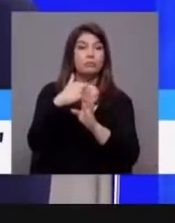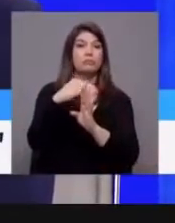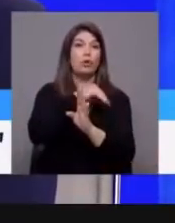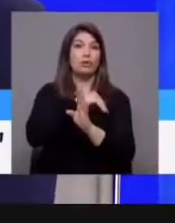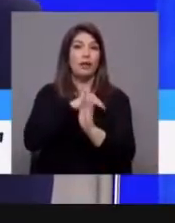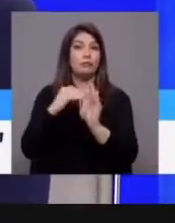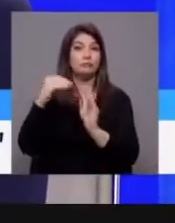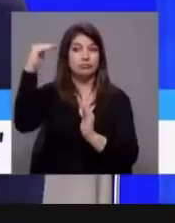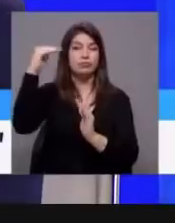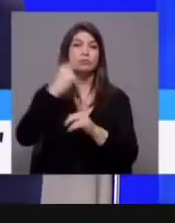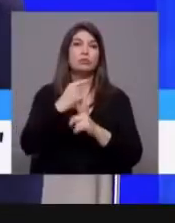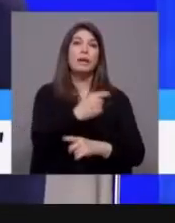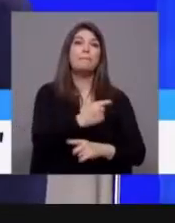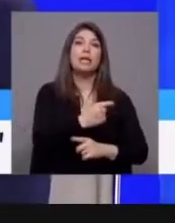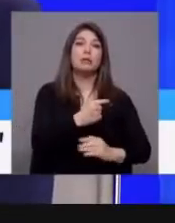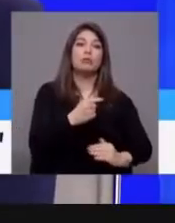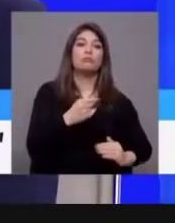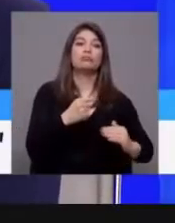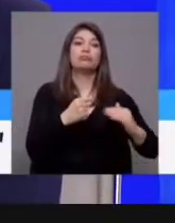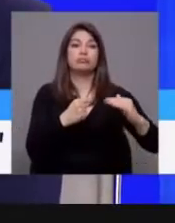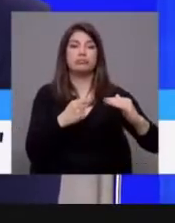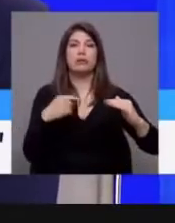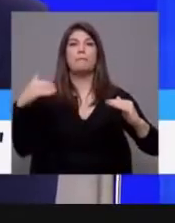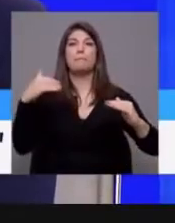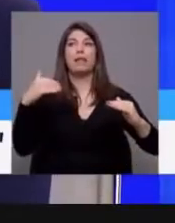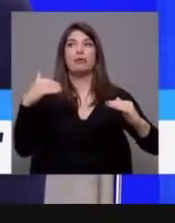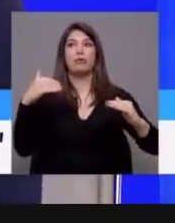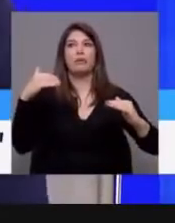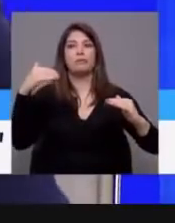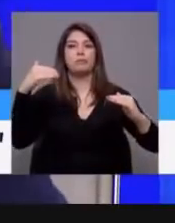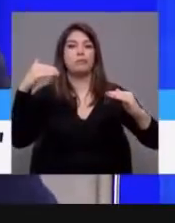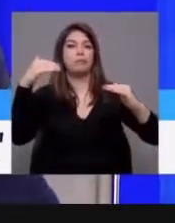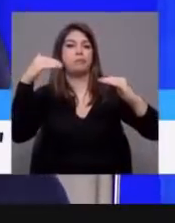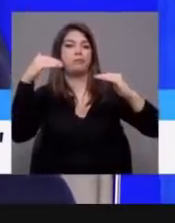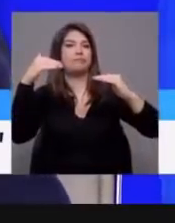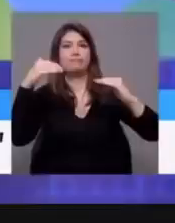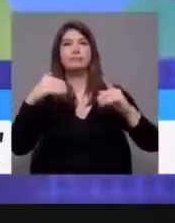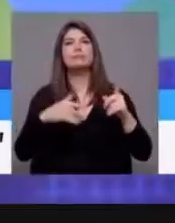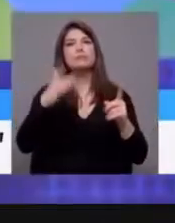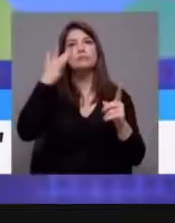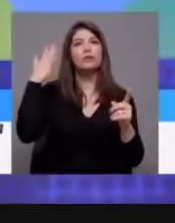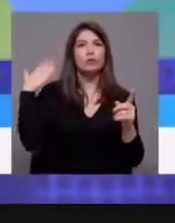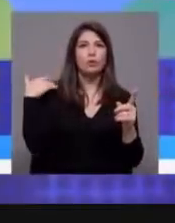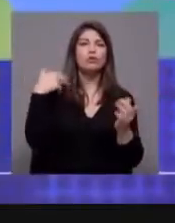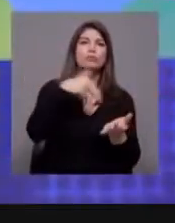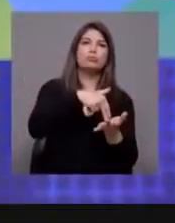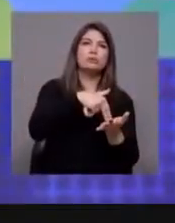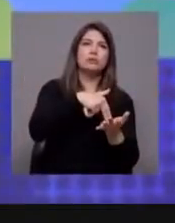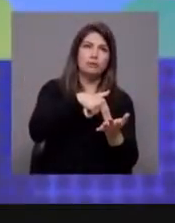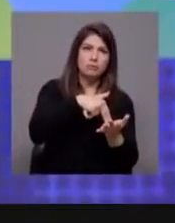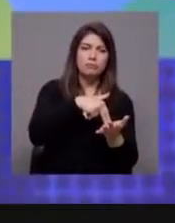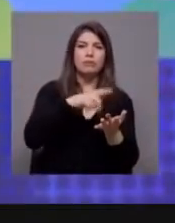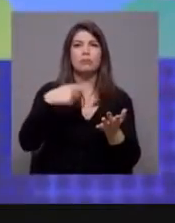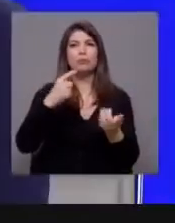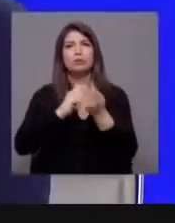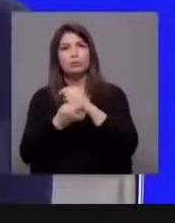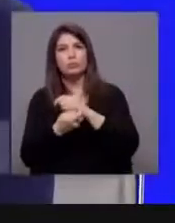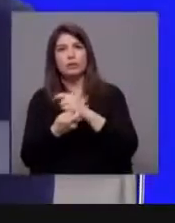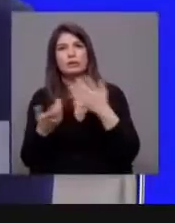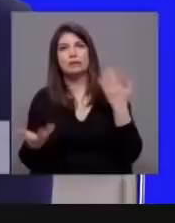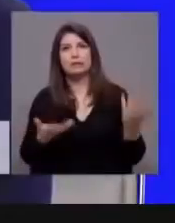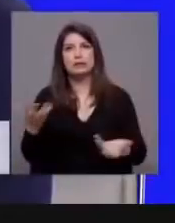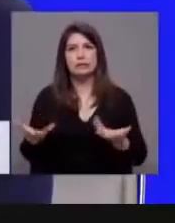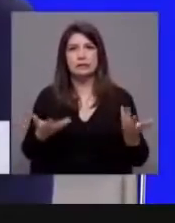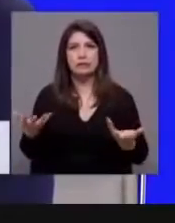sim, o doutor António Costa teve uma posição numa altura e depois teve outra. O que dificultou o nosso trabalho, tirar a Troika da legislação